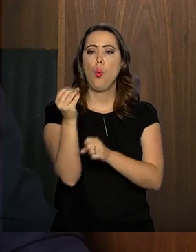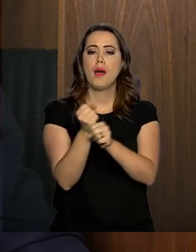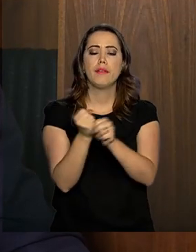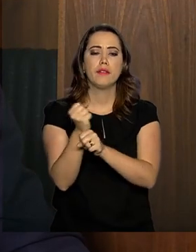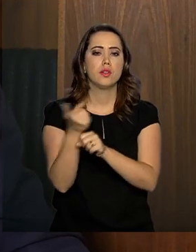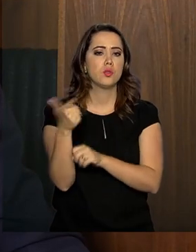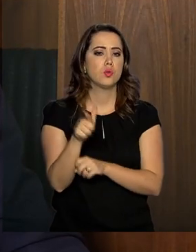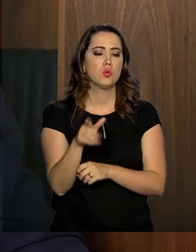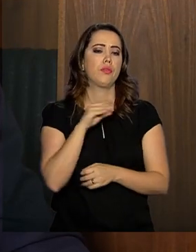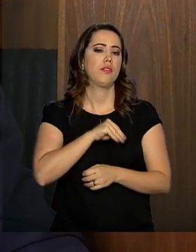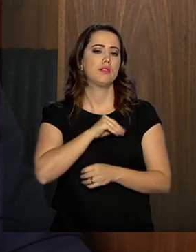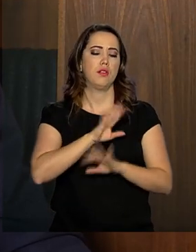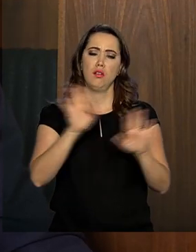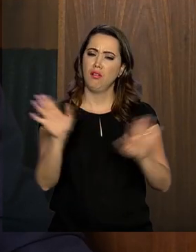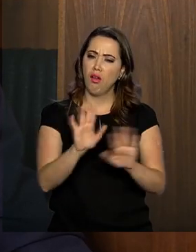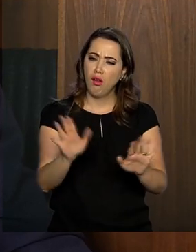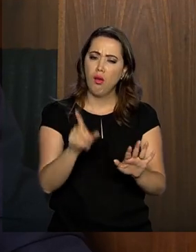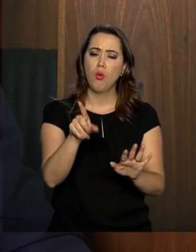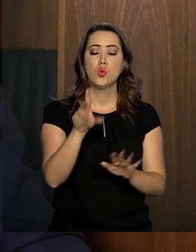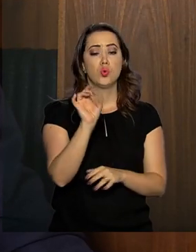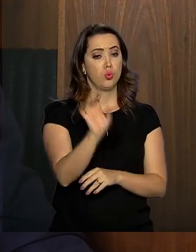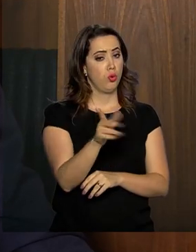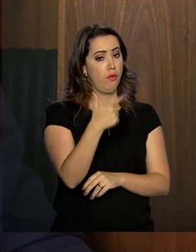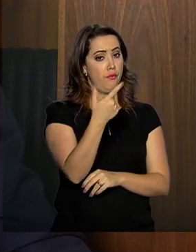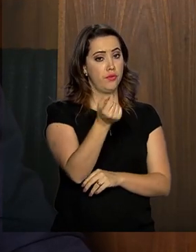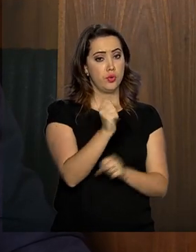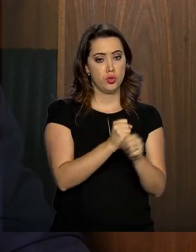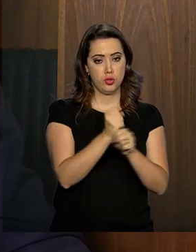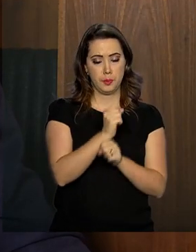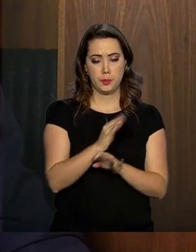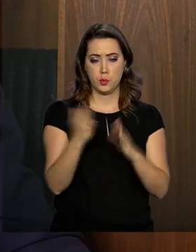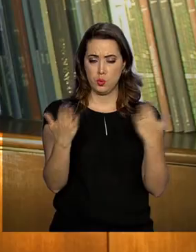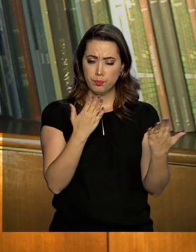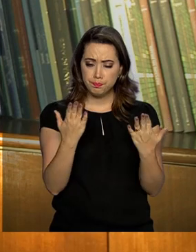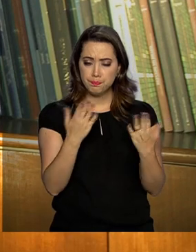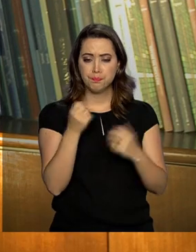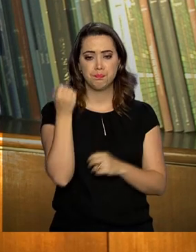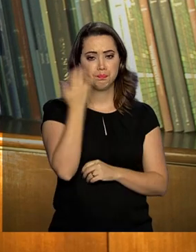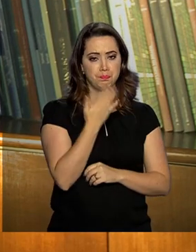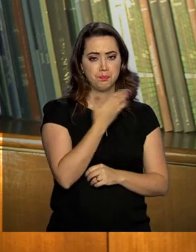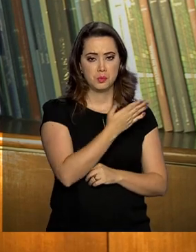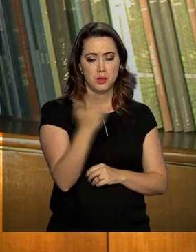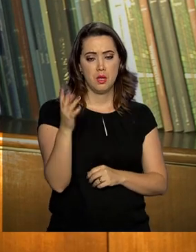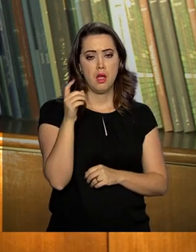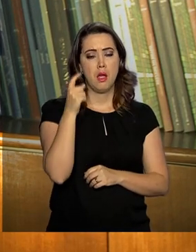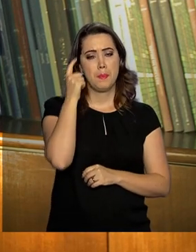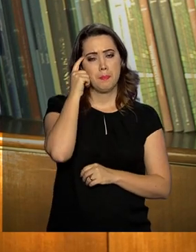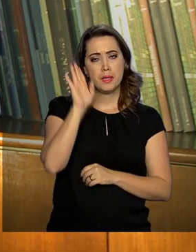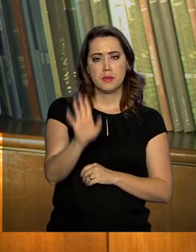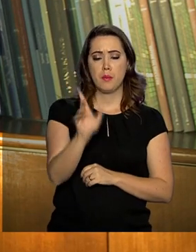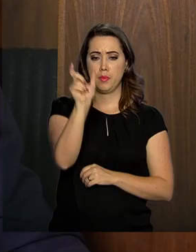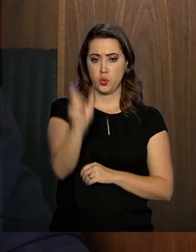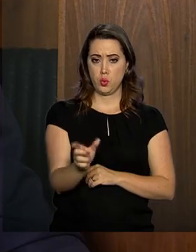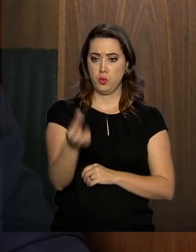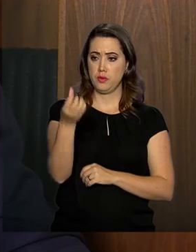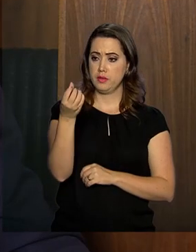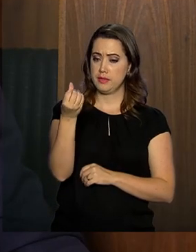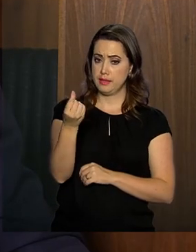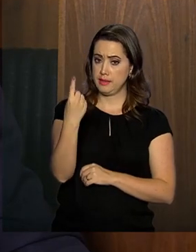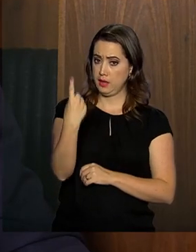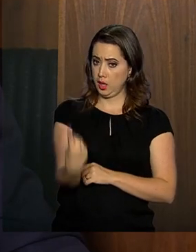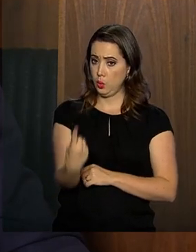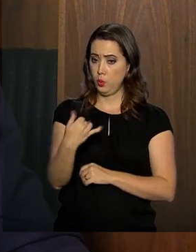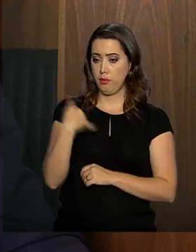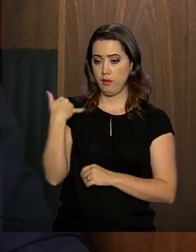20 anos de contribuição. Então, como é que ele funciona? Imagine alguém que tem 61 anos de idade e dentro da